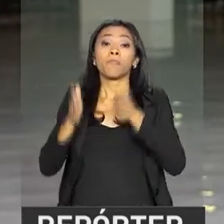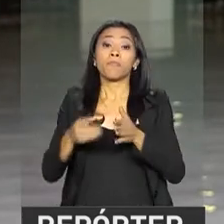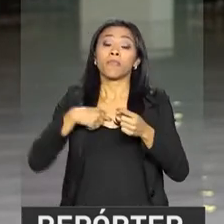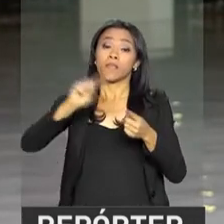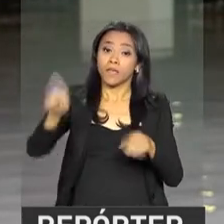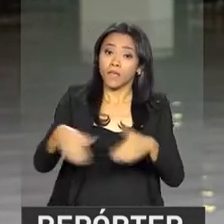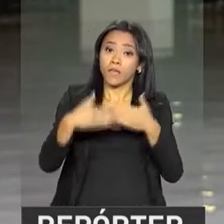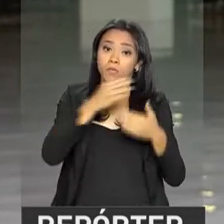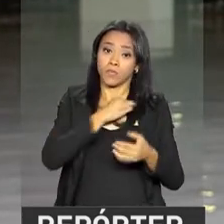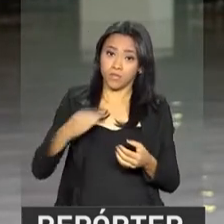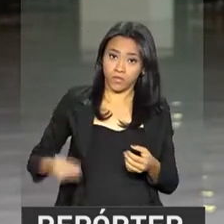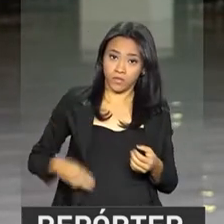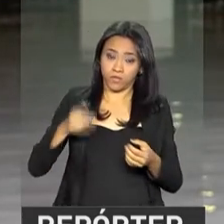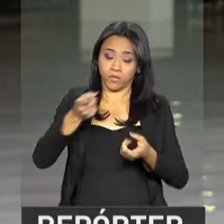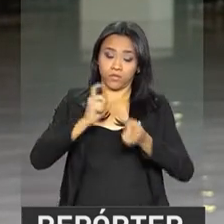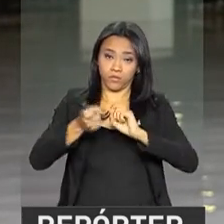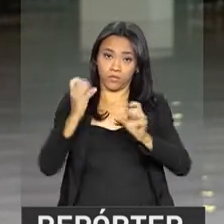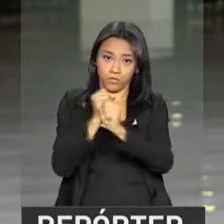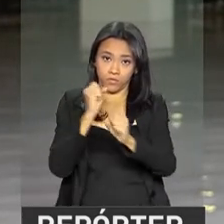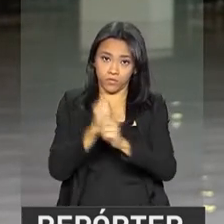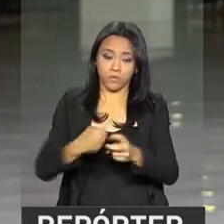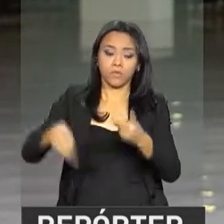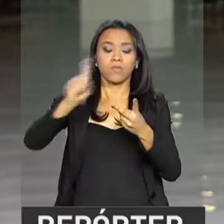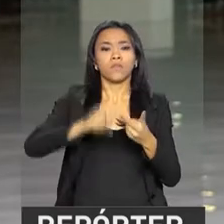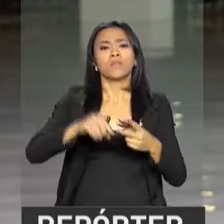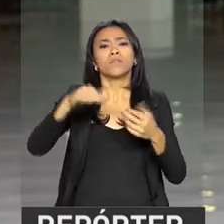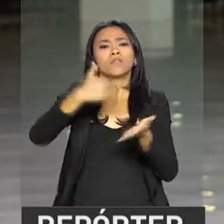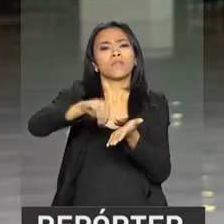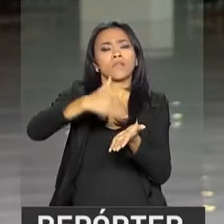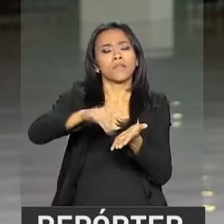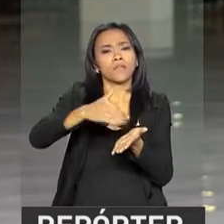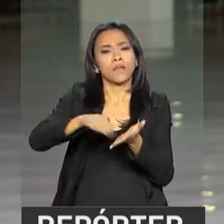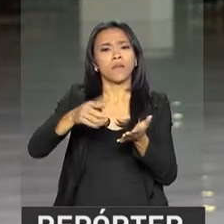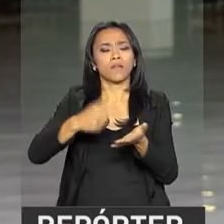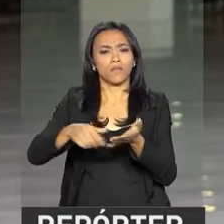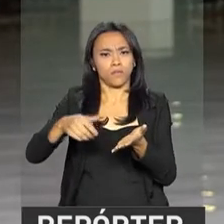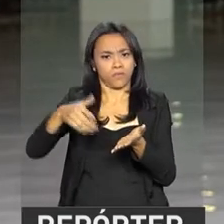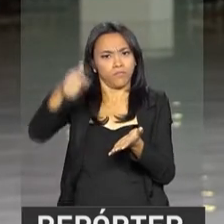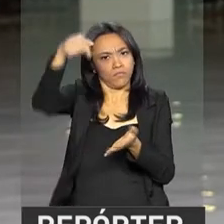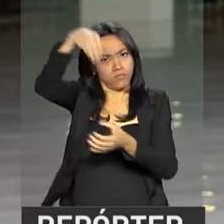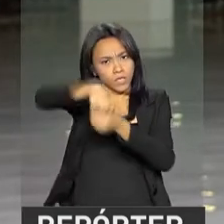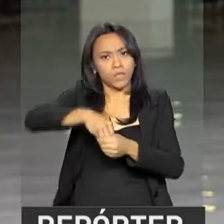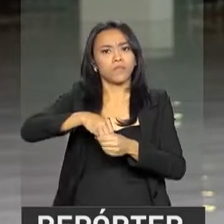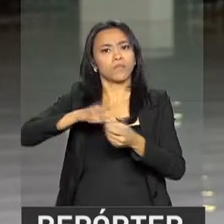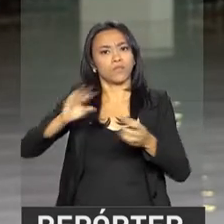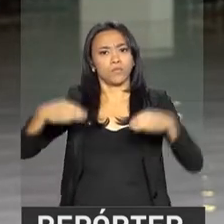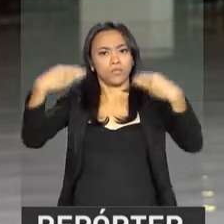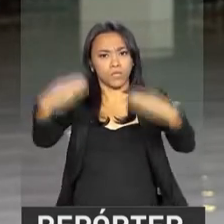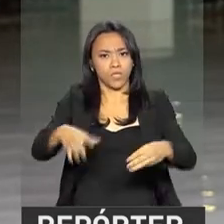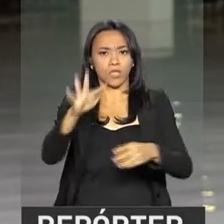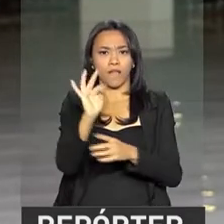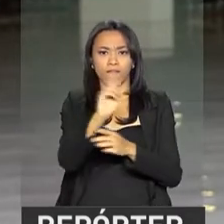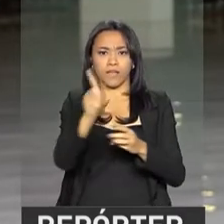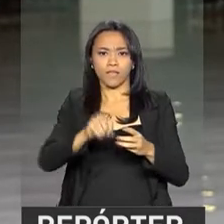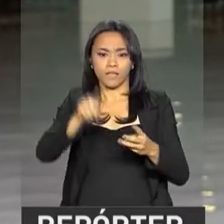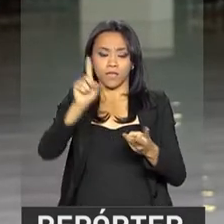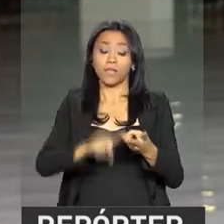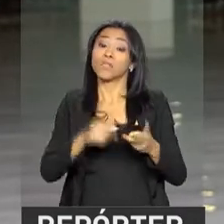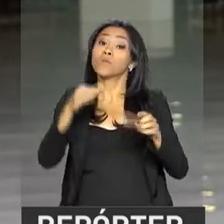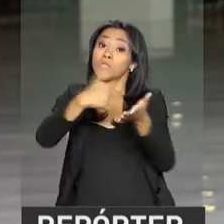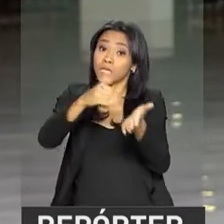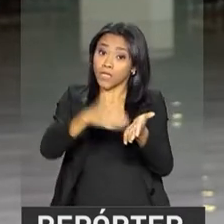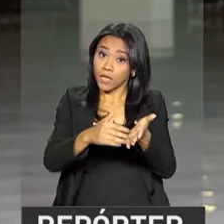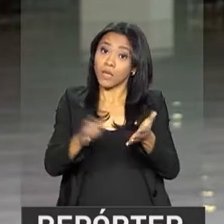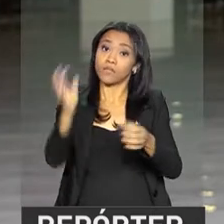Planejamento, Diogo Oliveira, o secretário executivo do Ministério da Fazenda, Eduardo Guárdia, o secretário da Receita